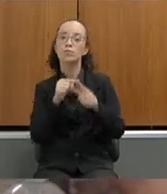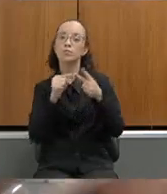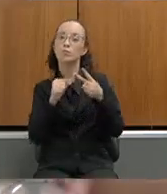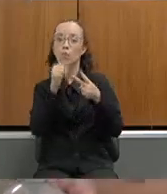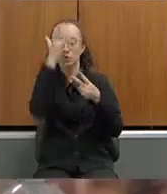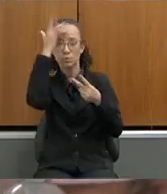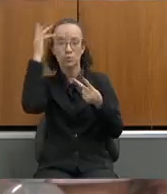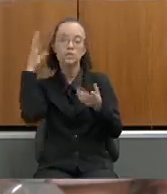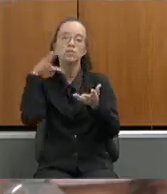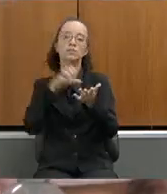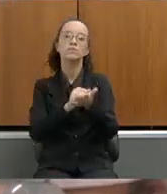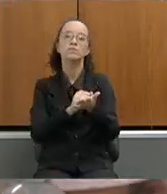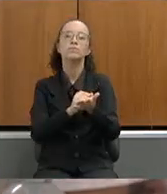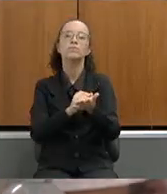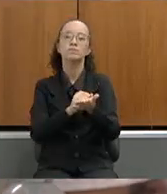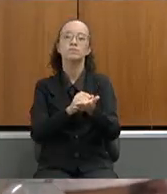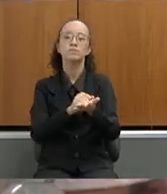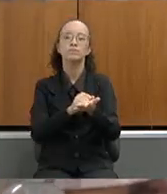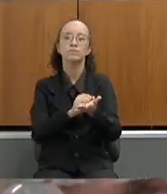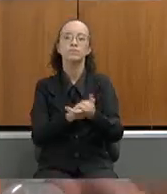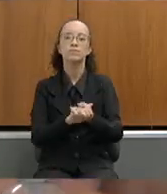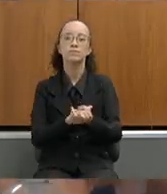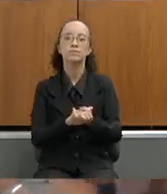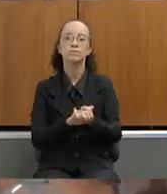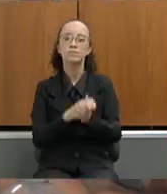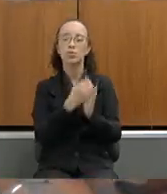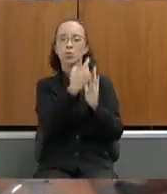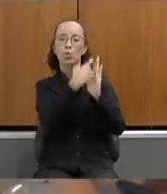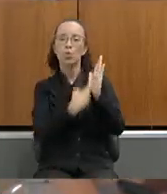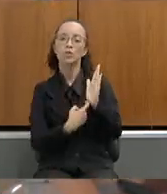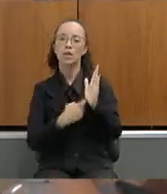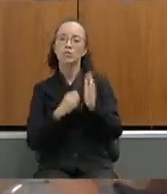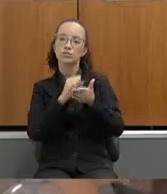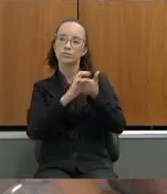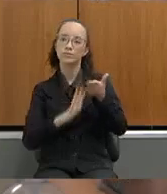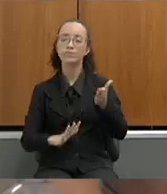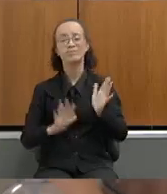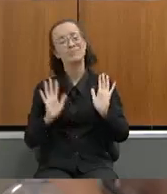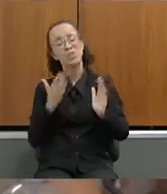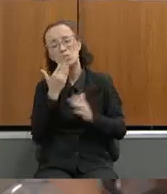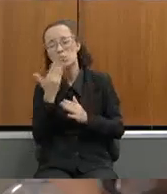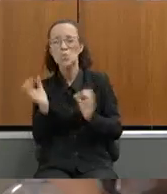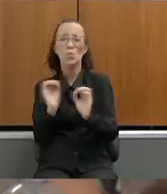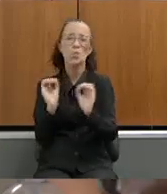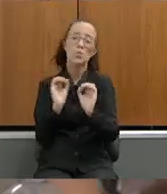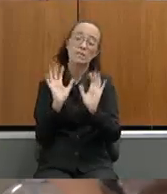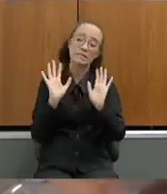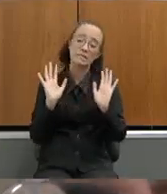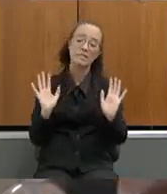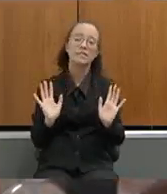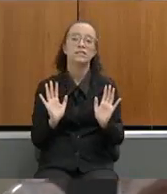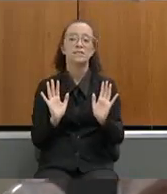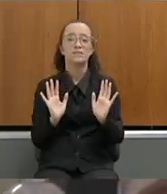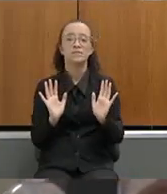inscritos aqui no nosso roteiro aqui de atividades eu não ia pedir não sabe deputado